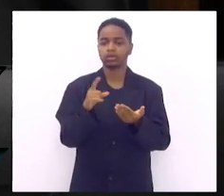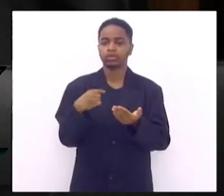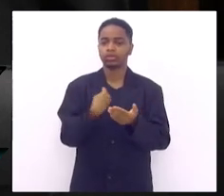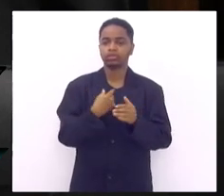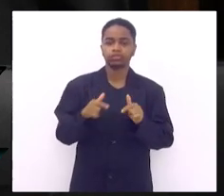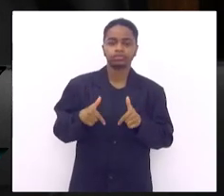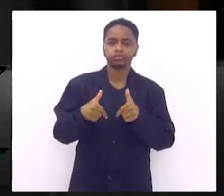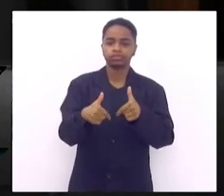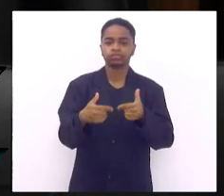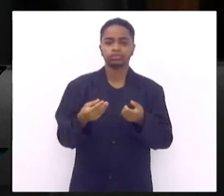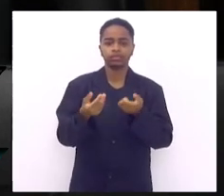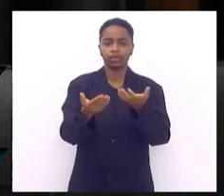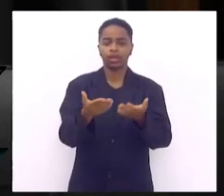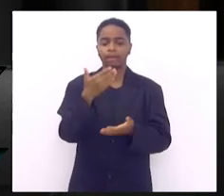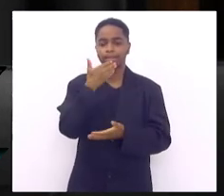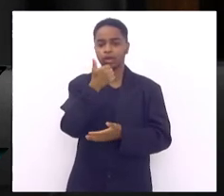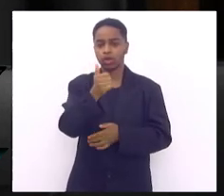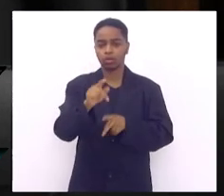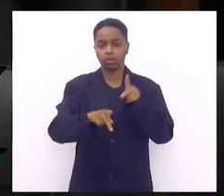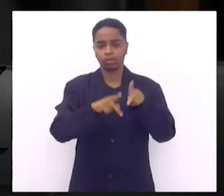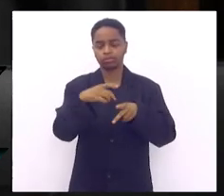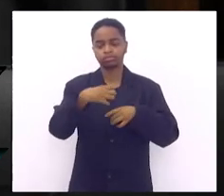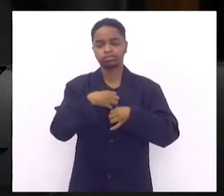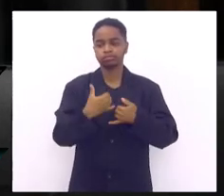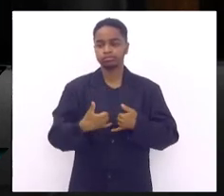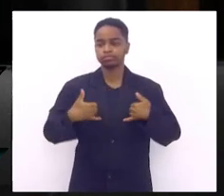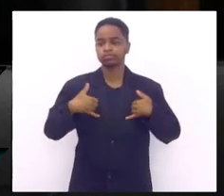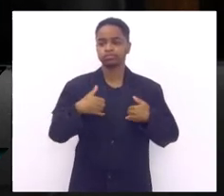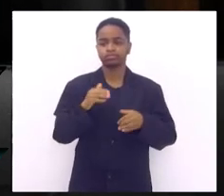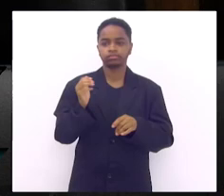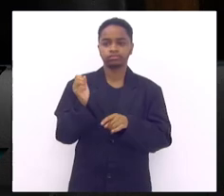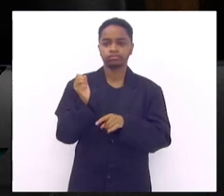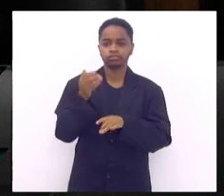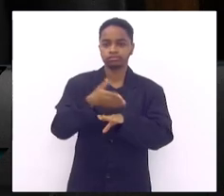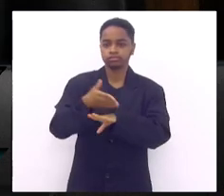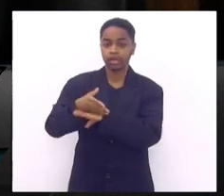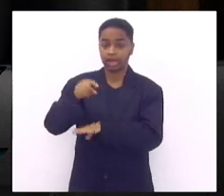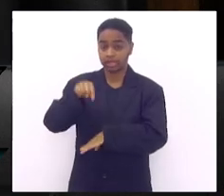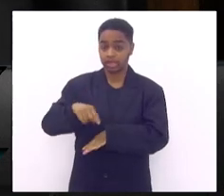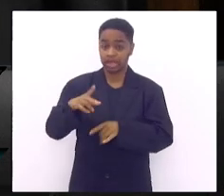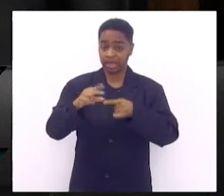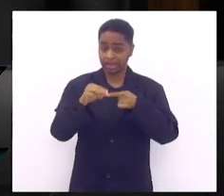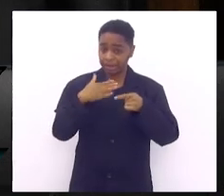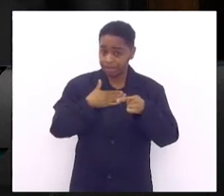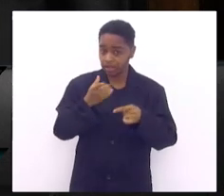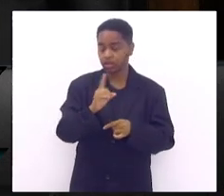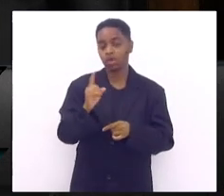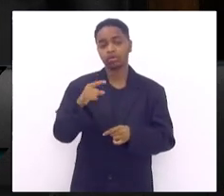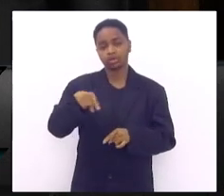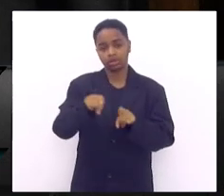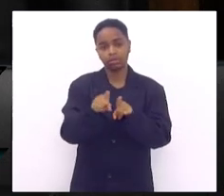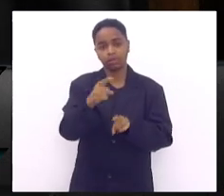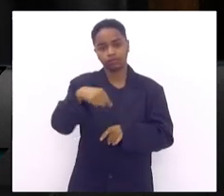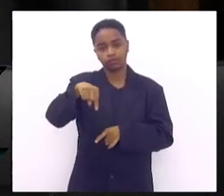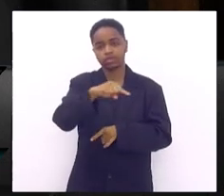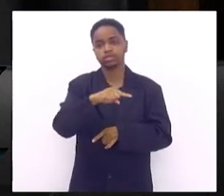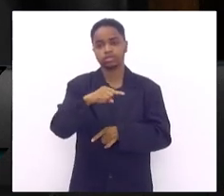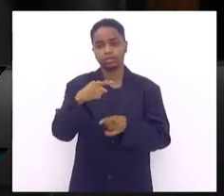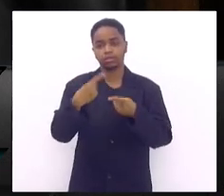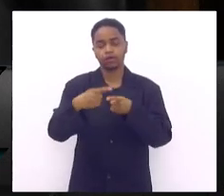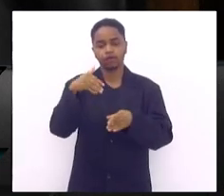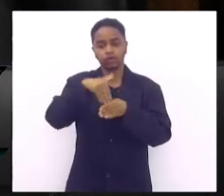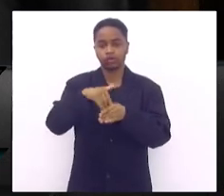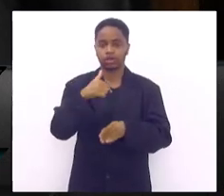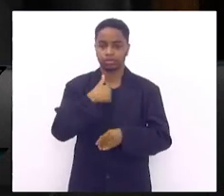o melhor para a nossa população fico muito honrado de estar aqui e como eu falo essa caneta aqui não é minha não é de vocês que me colocaram aqui e vamos para cima preciso do apoio de